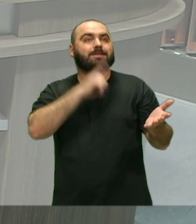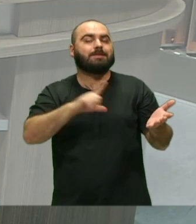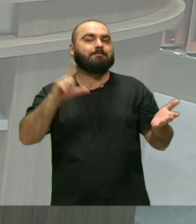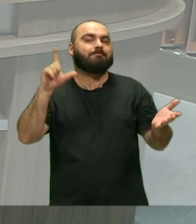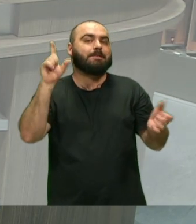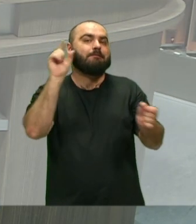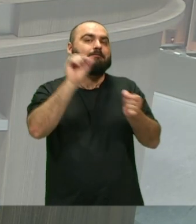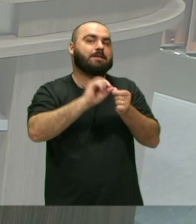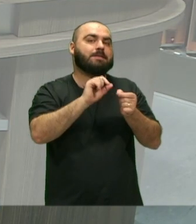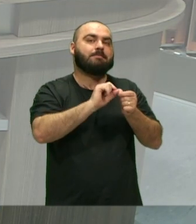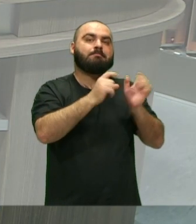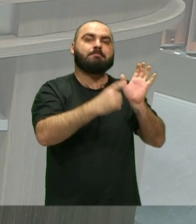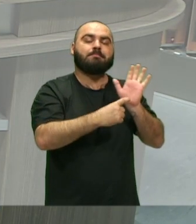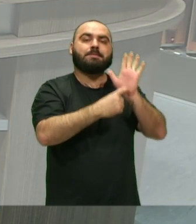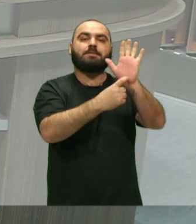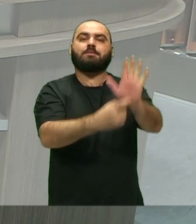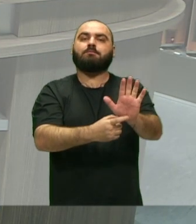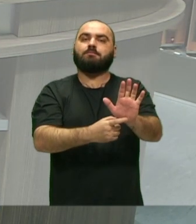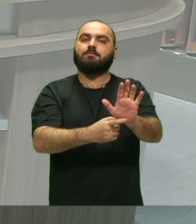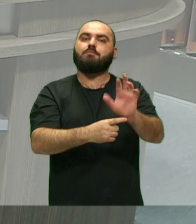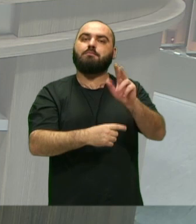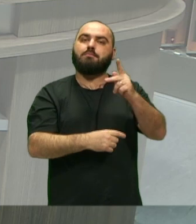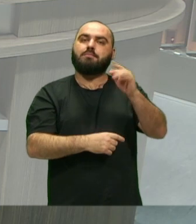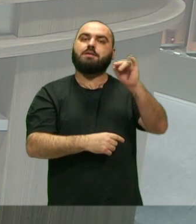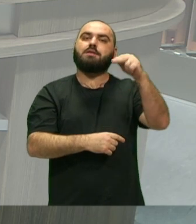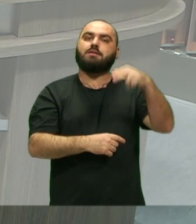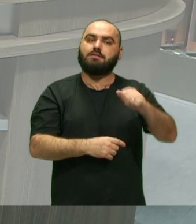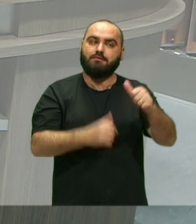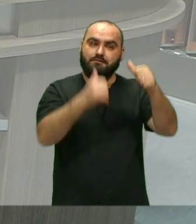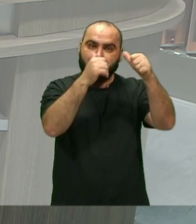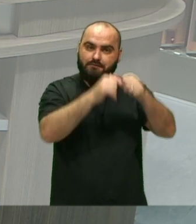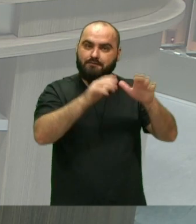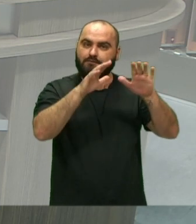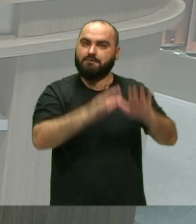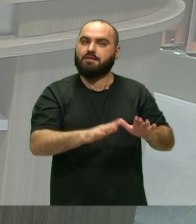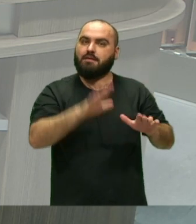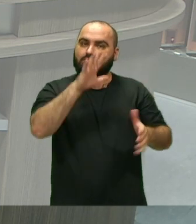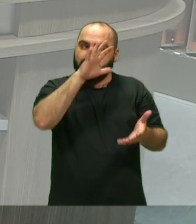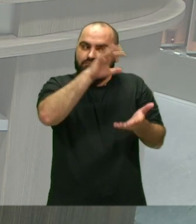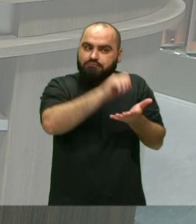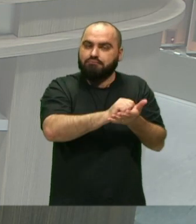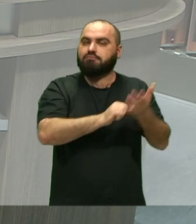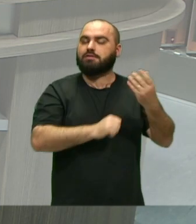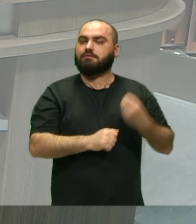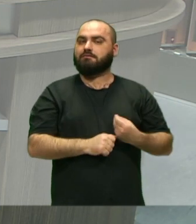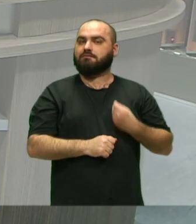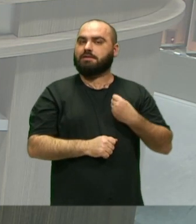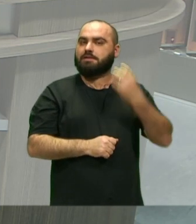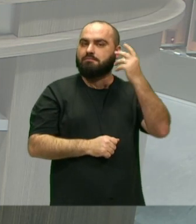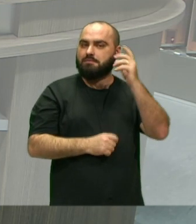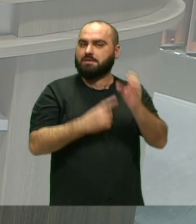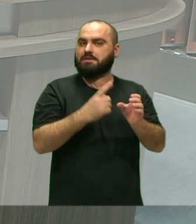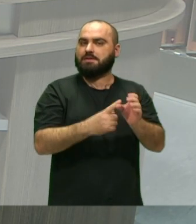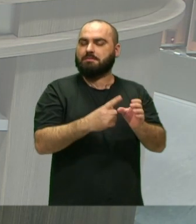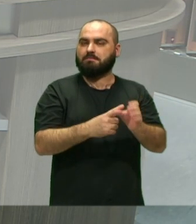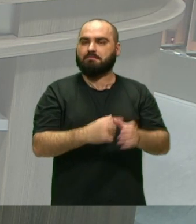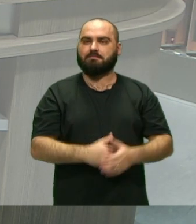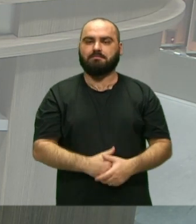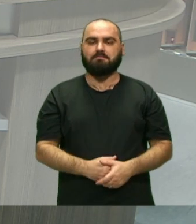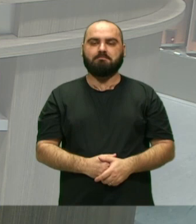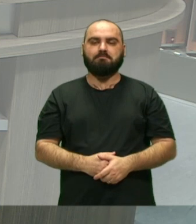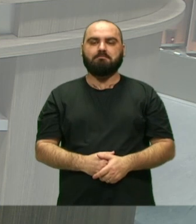Esse cortejo Da Nação Encanto do Pina Para a cidade A gente levar Para a população O que a gente aprendeu Com a mestra